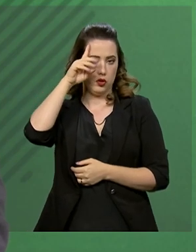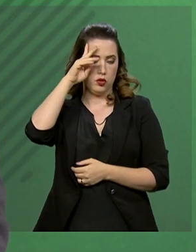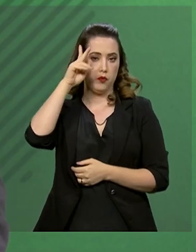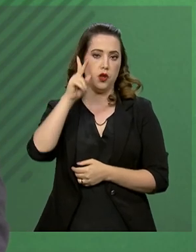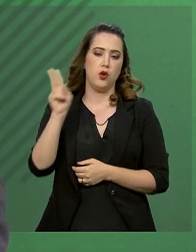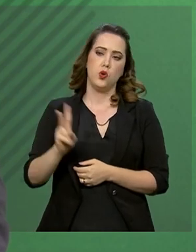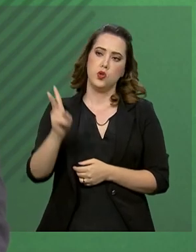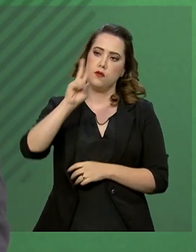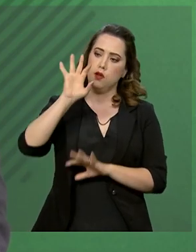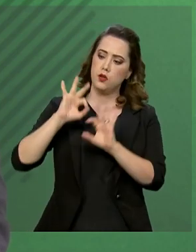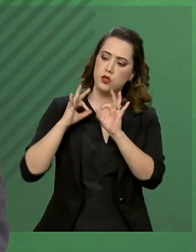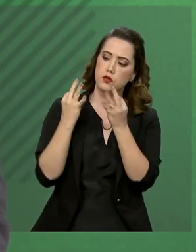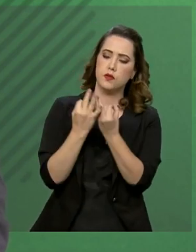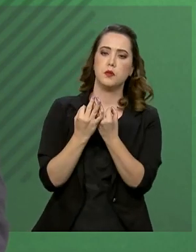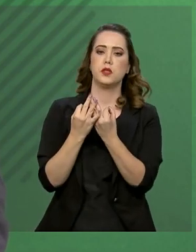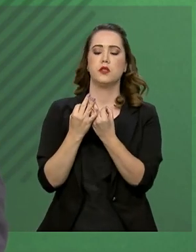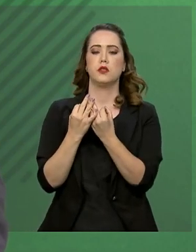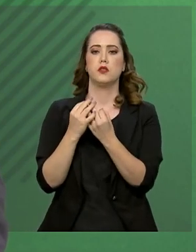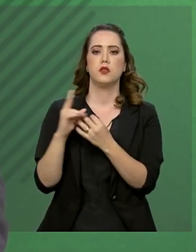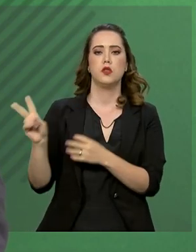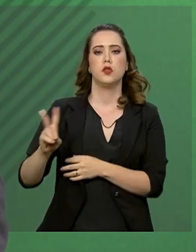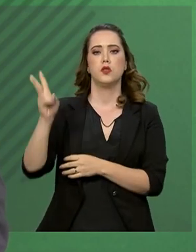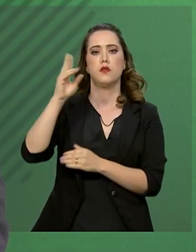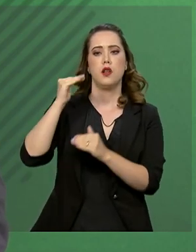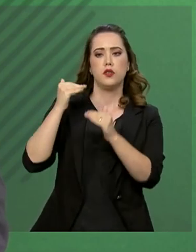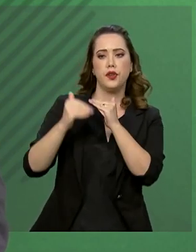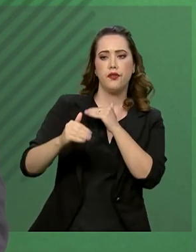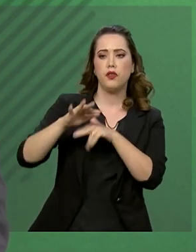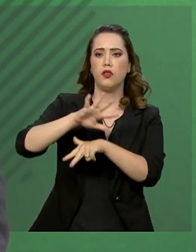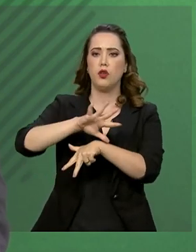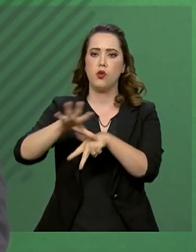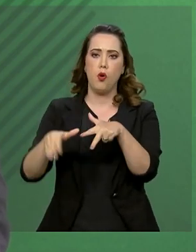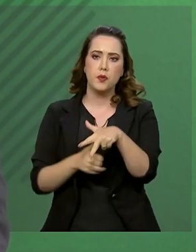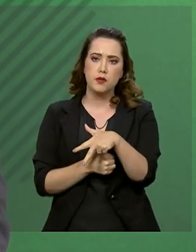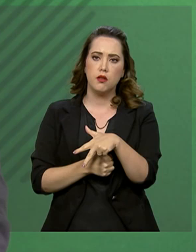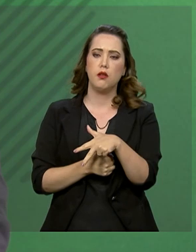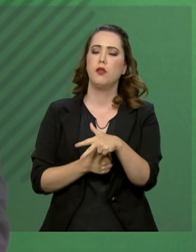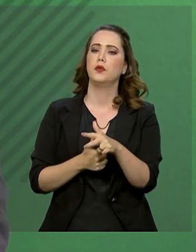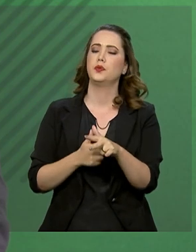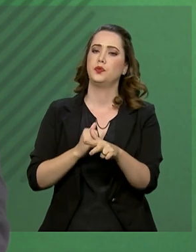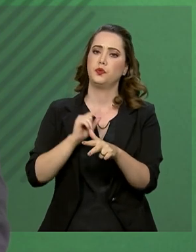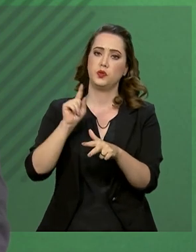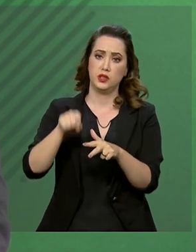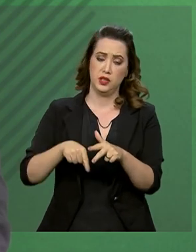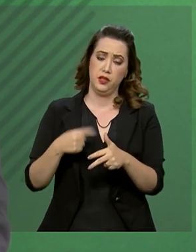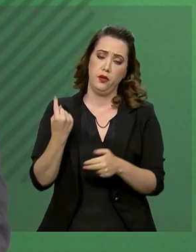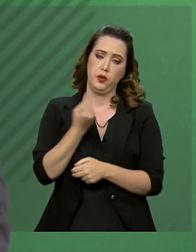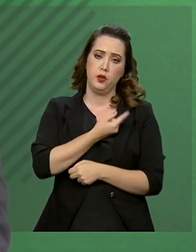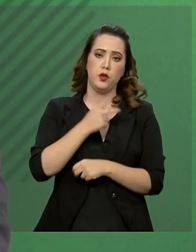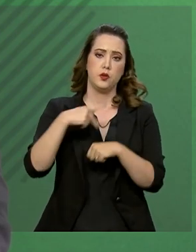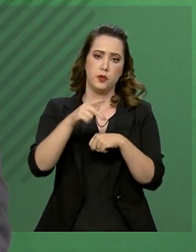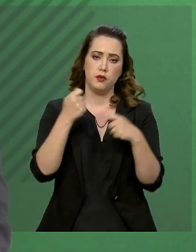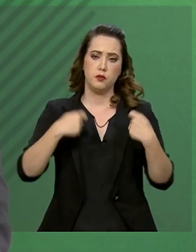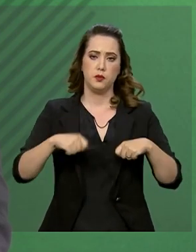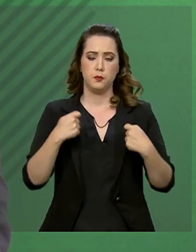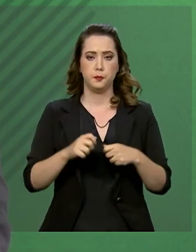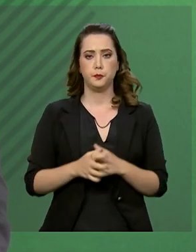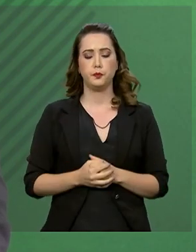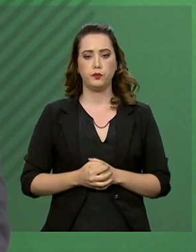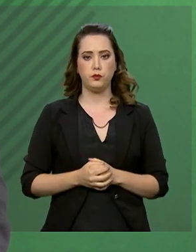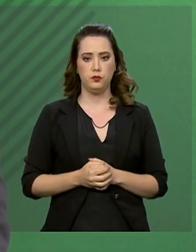valores de família, os valores contra a corrupção, que é disto que o nosso país tanto precisa.